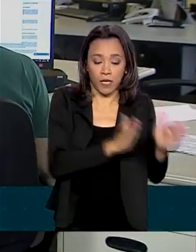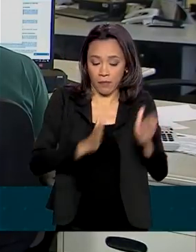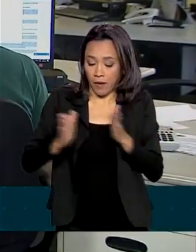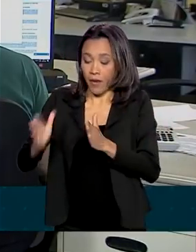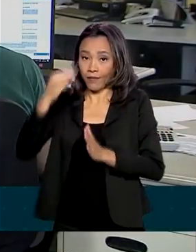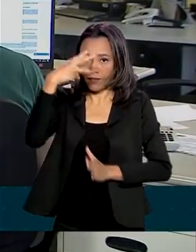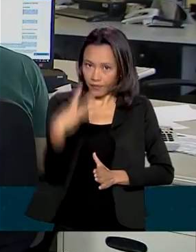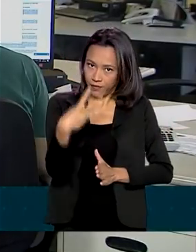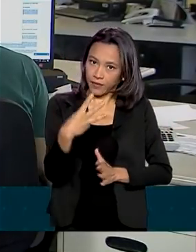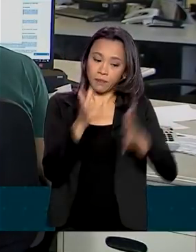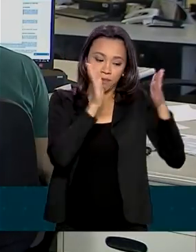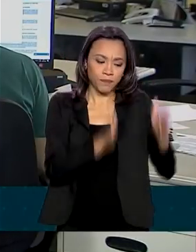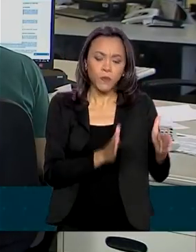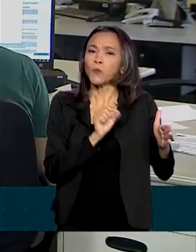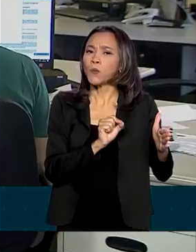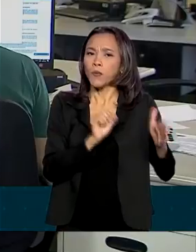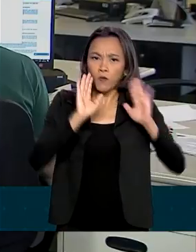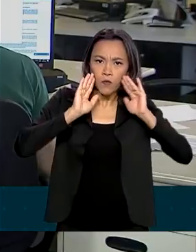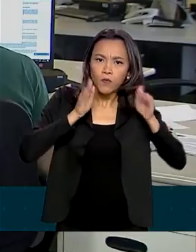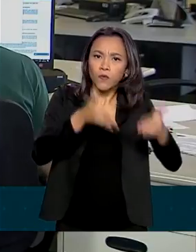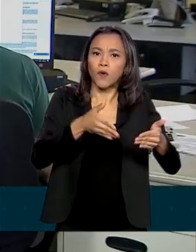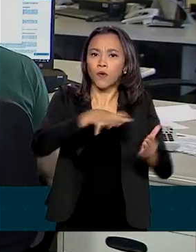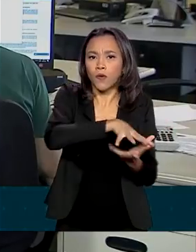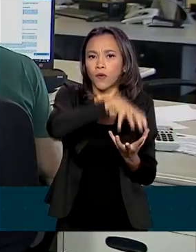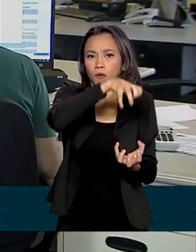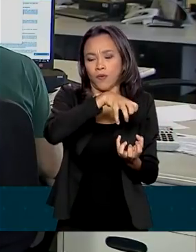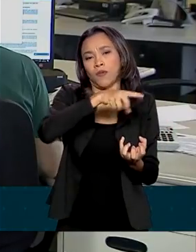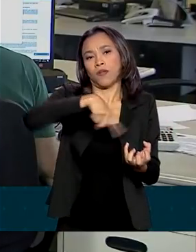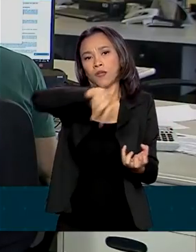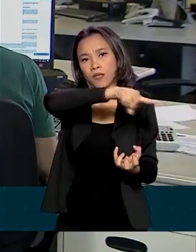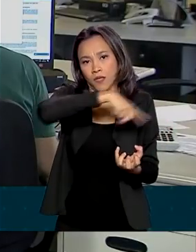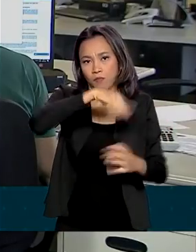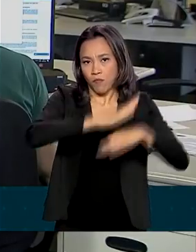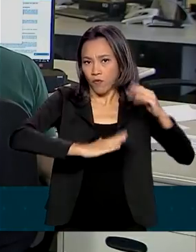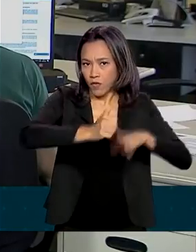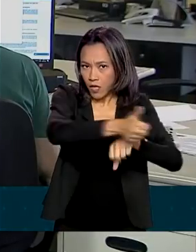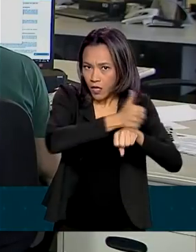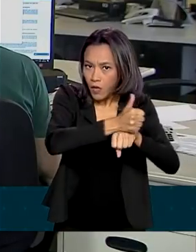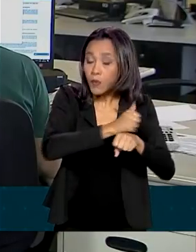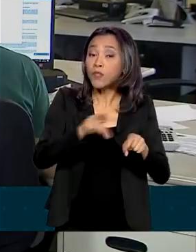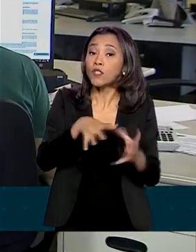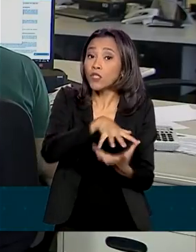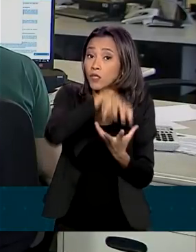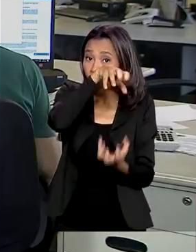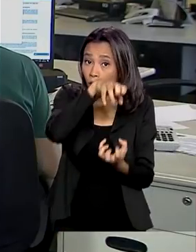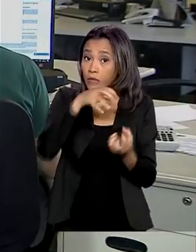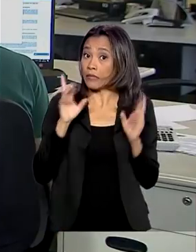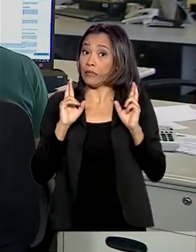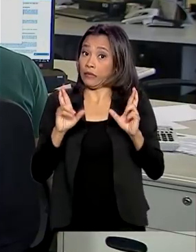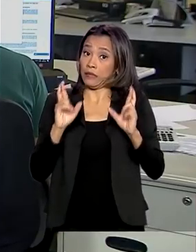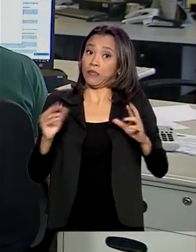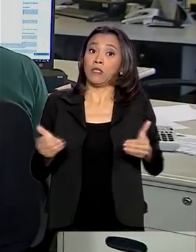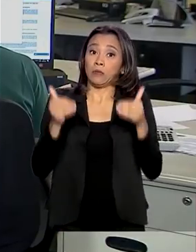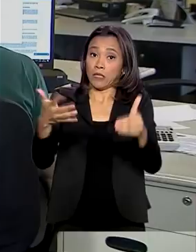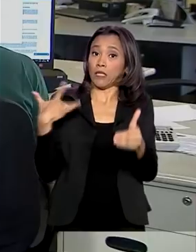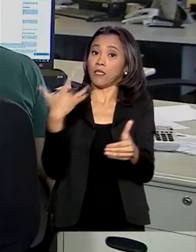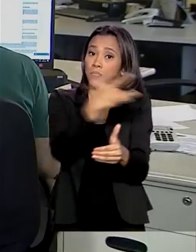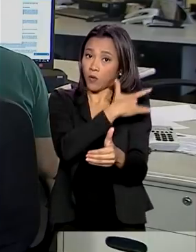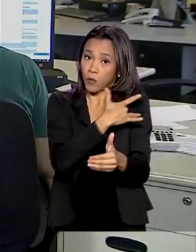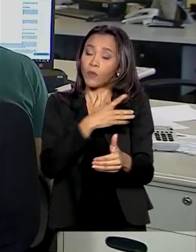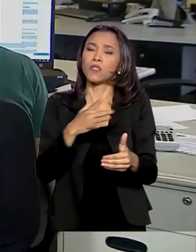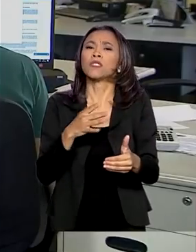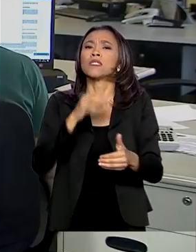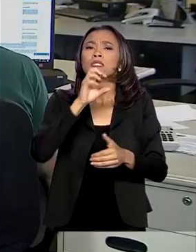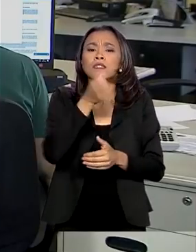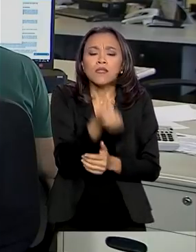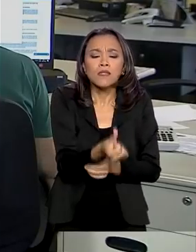Nessa primeira, a prioridade é vacinar idosos e profissionais da área de saúde. No total, a expectativa do Ministério da Saúde é que cerca